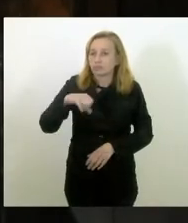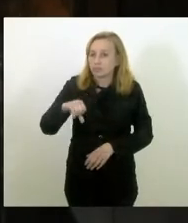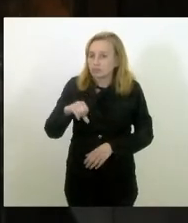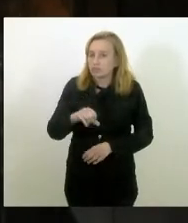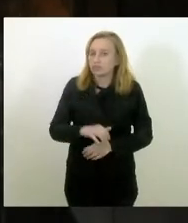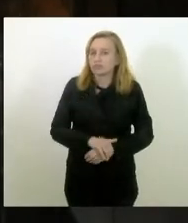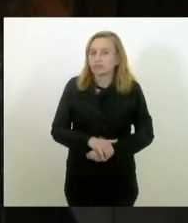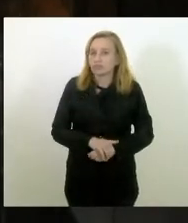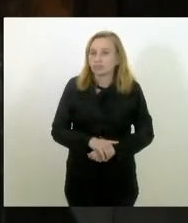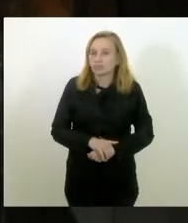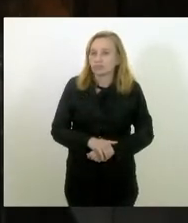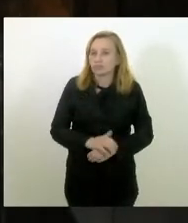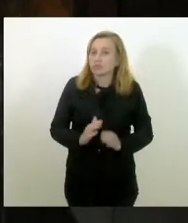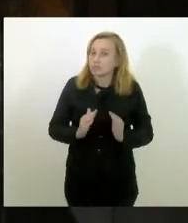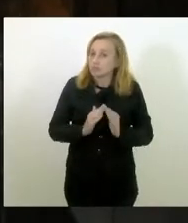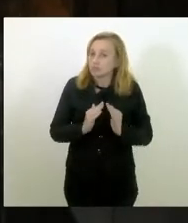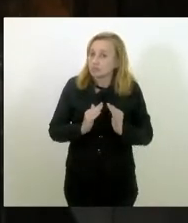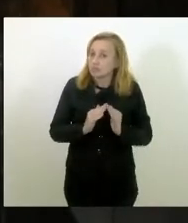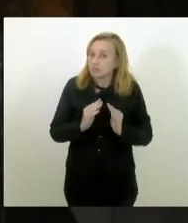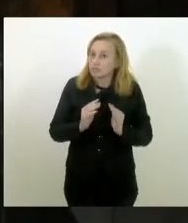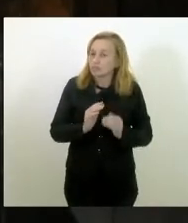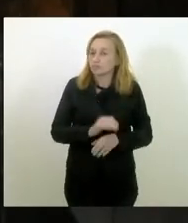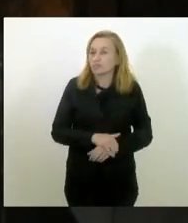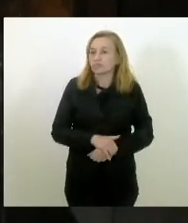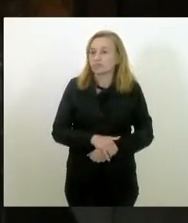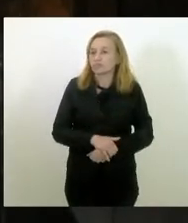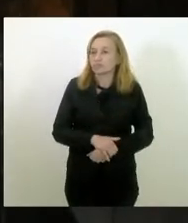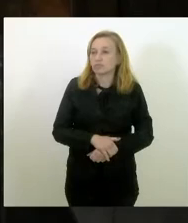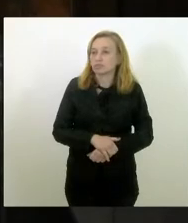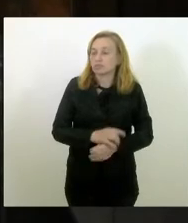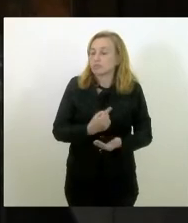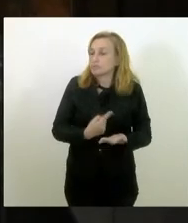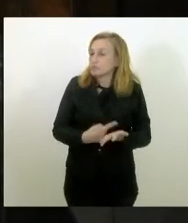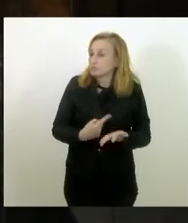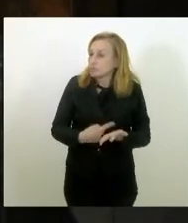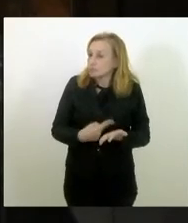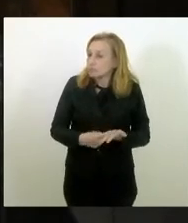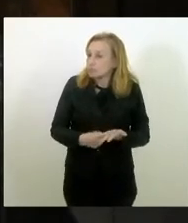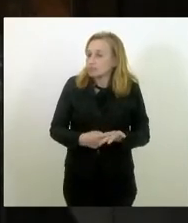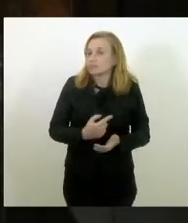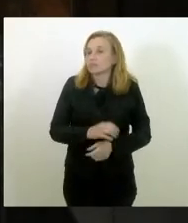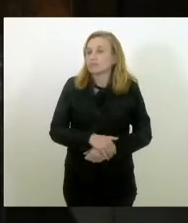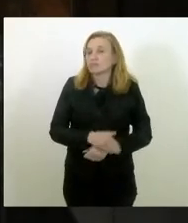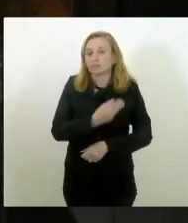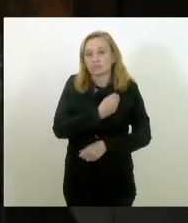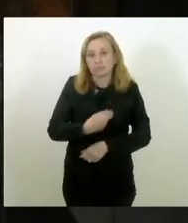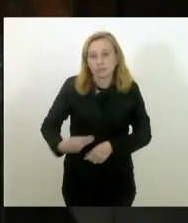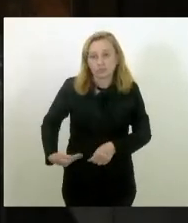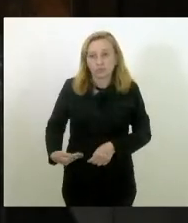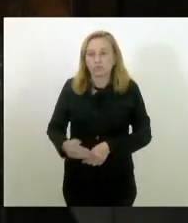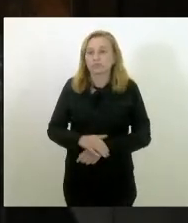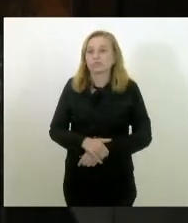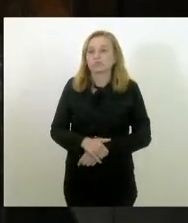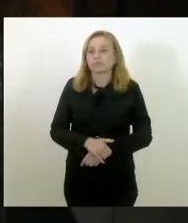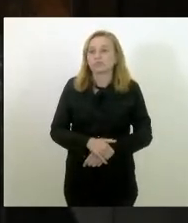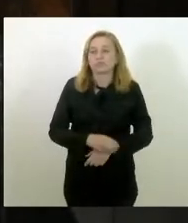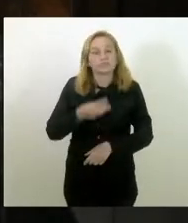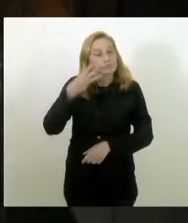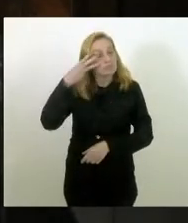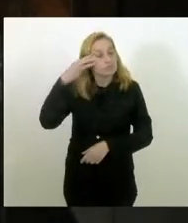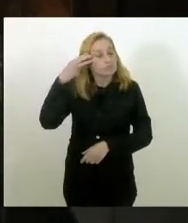quando essa casa fez um acordo com, então, o governador Wilson